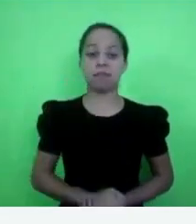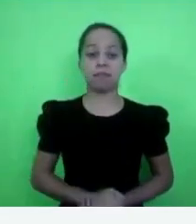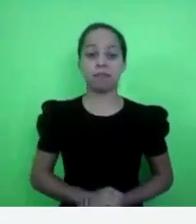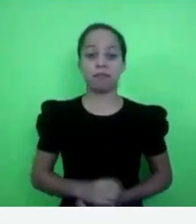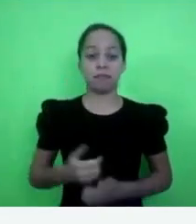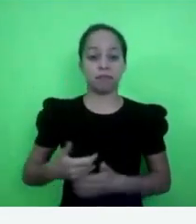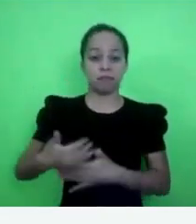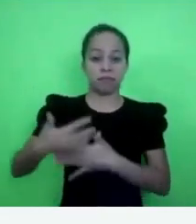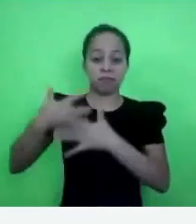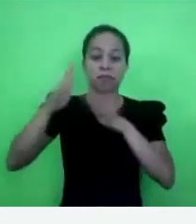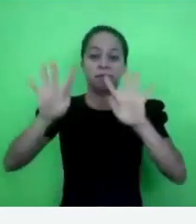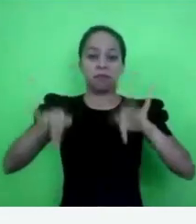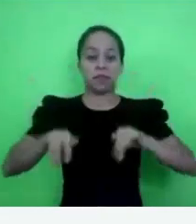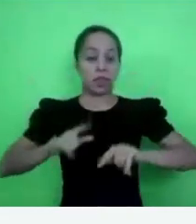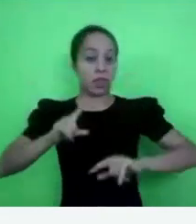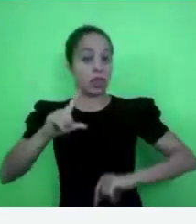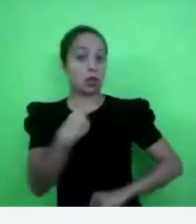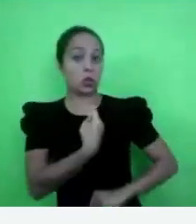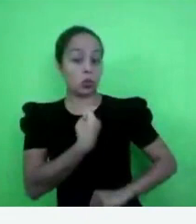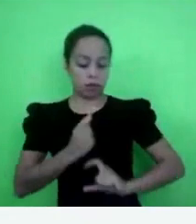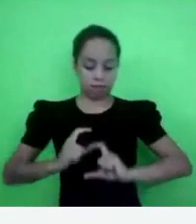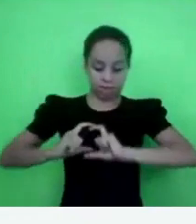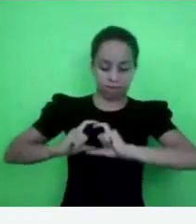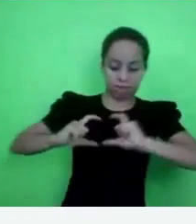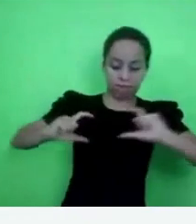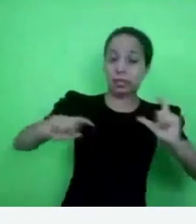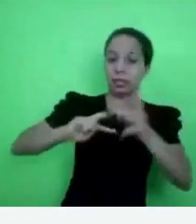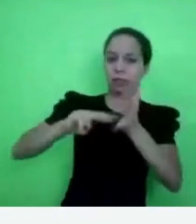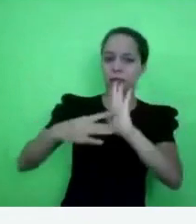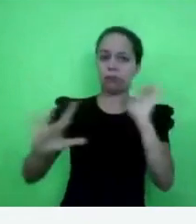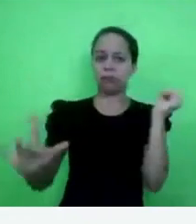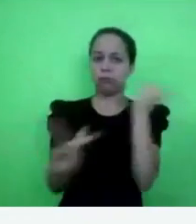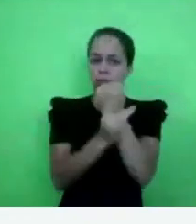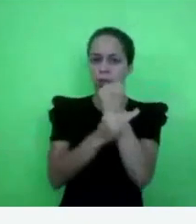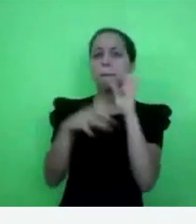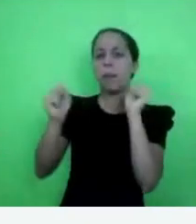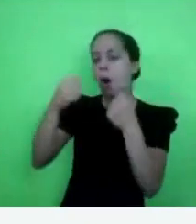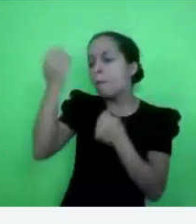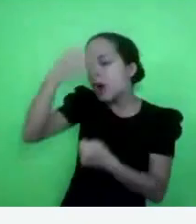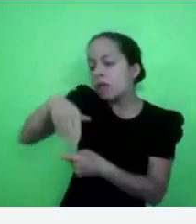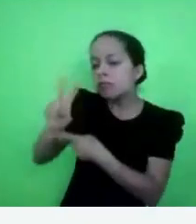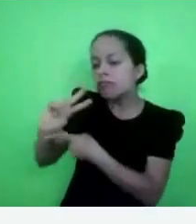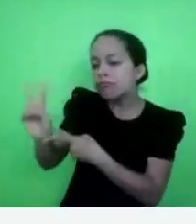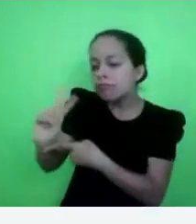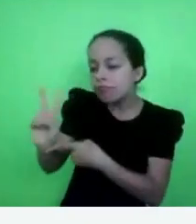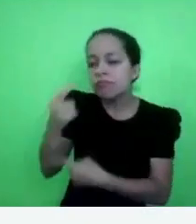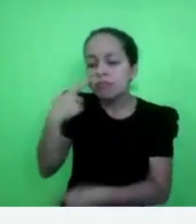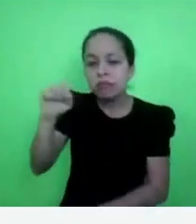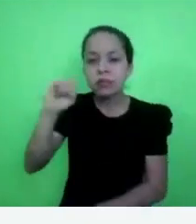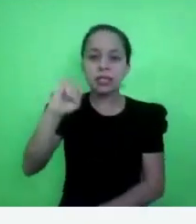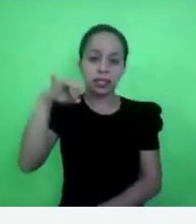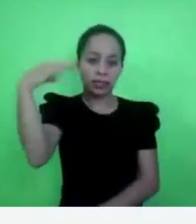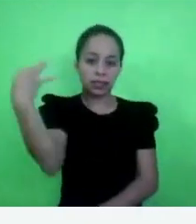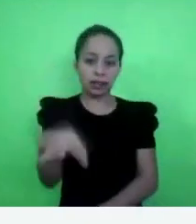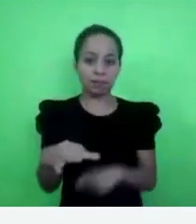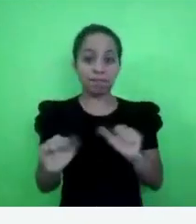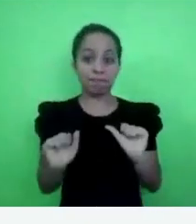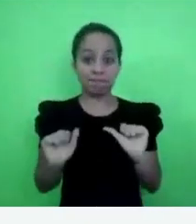E aqui no final, temos a semente, que é utilizada para fins de auditoria.